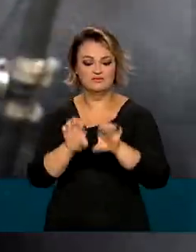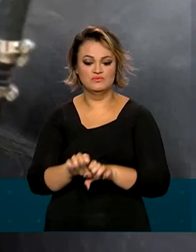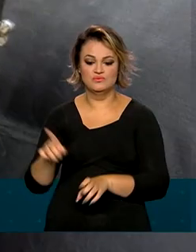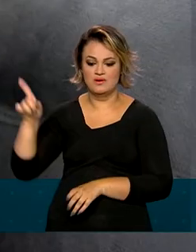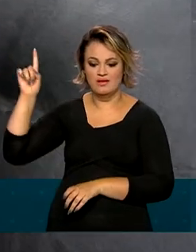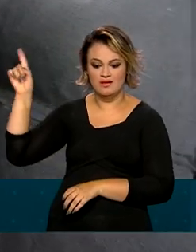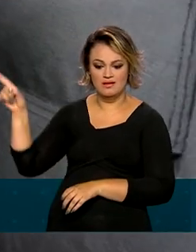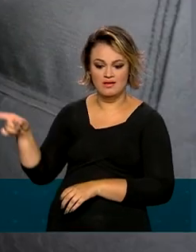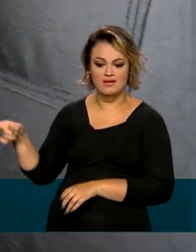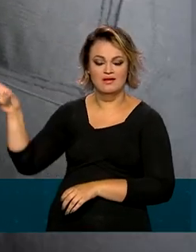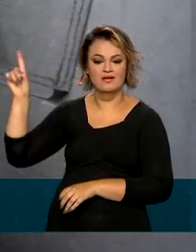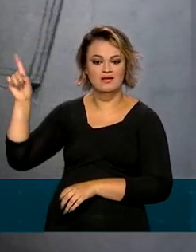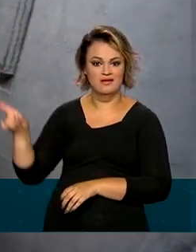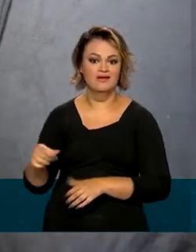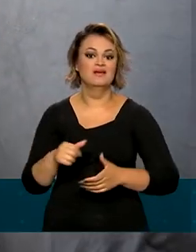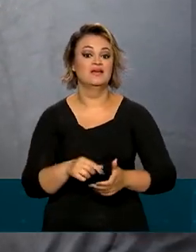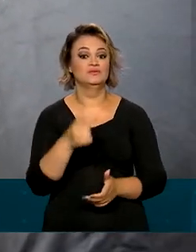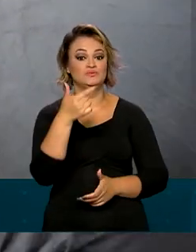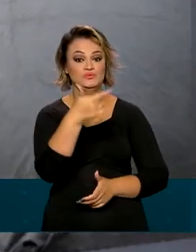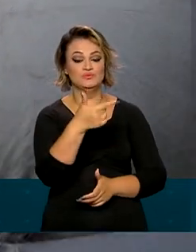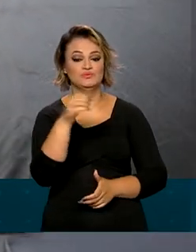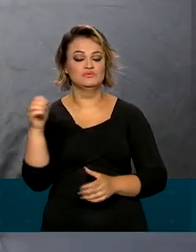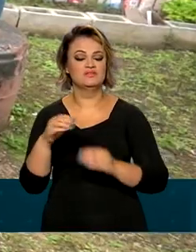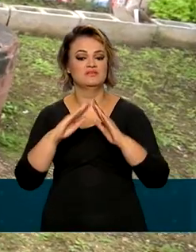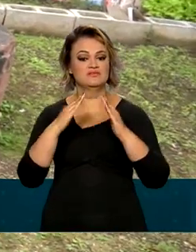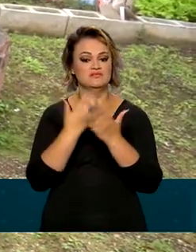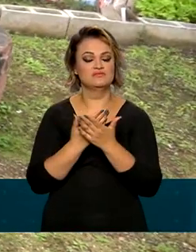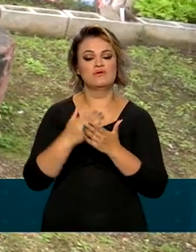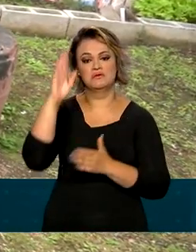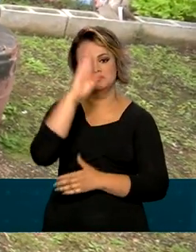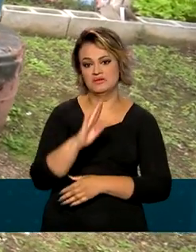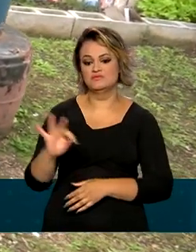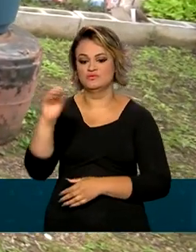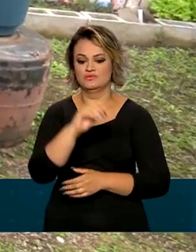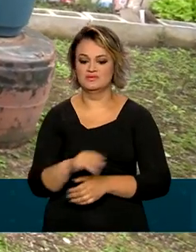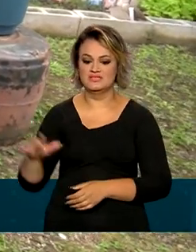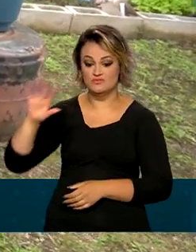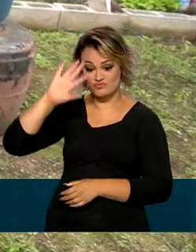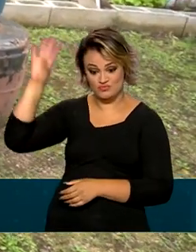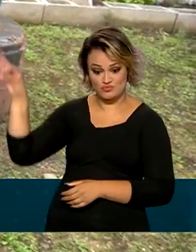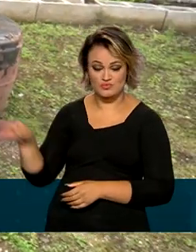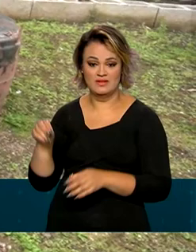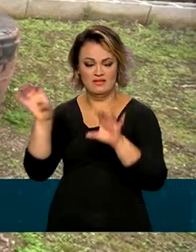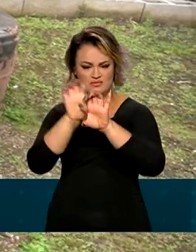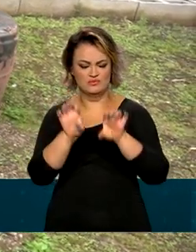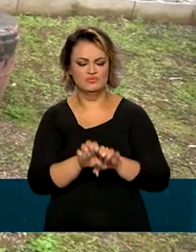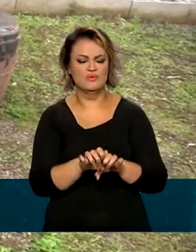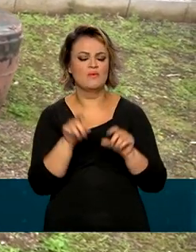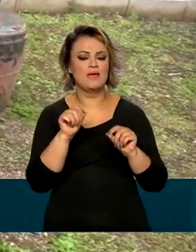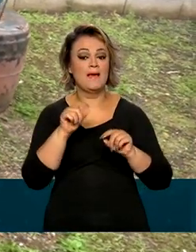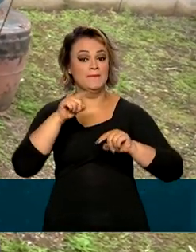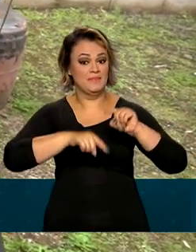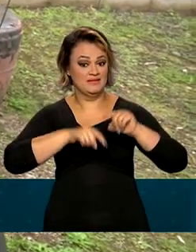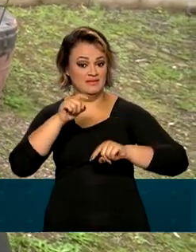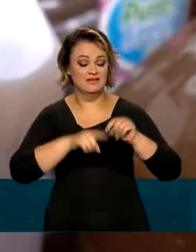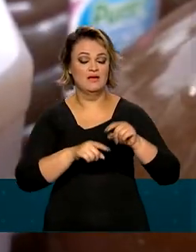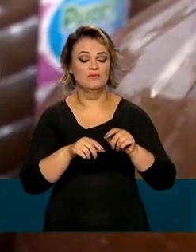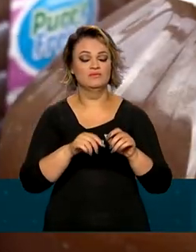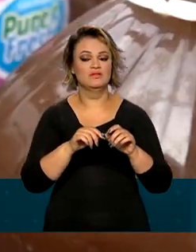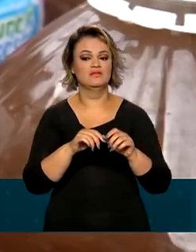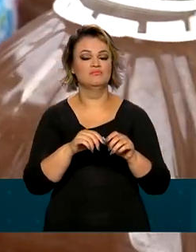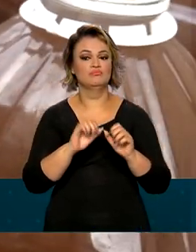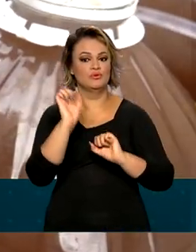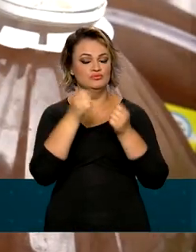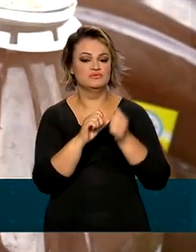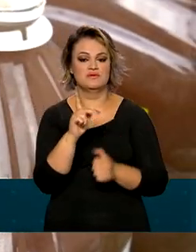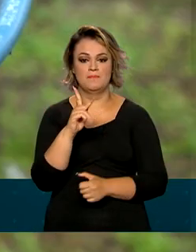biodigestores em cerca de 200 escolas de todo o país. Os biodigestores são equipamentos que produzem biogás e